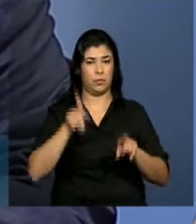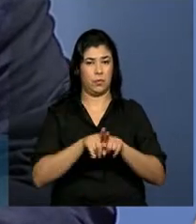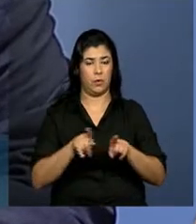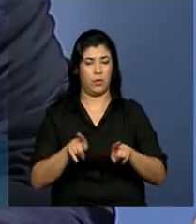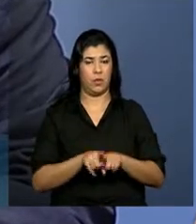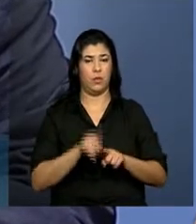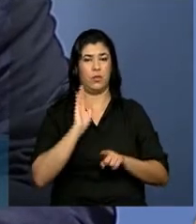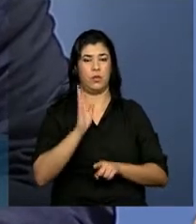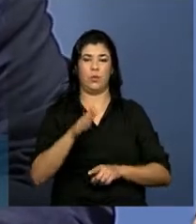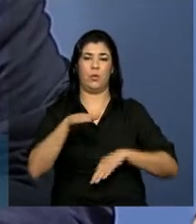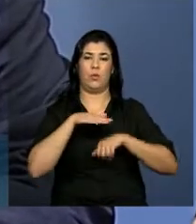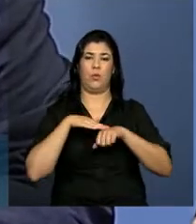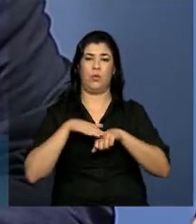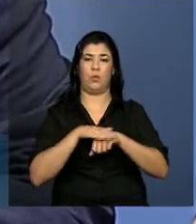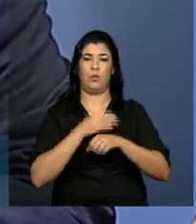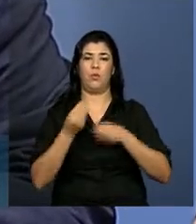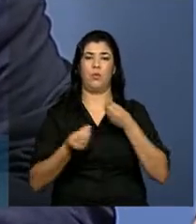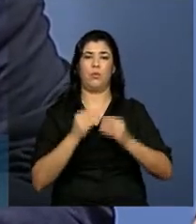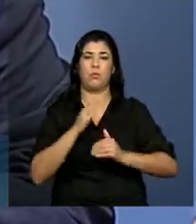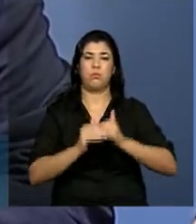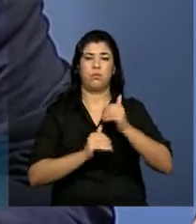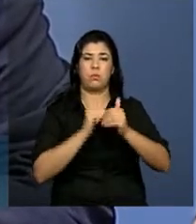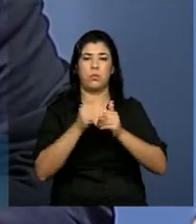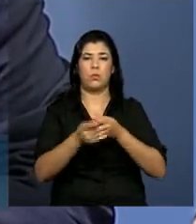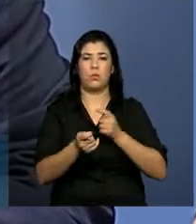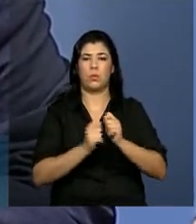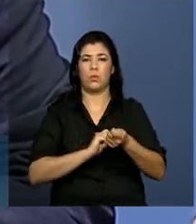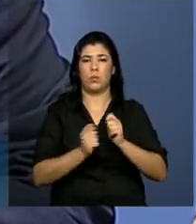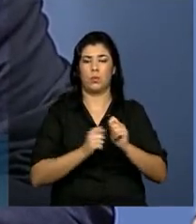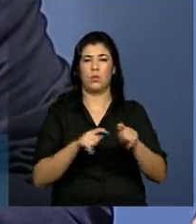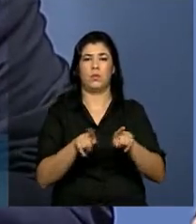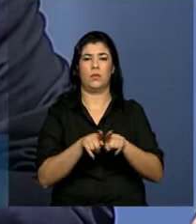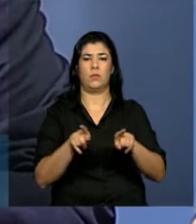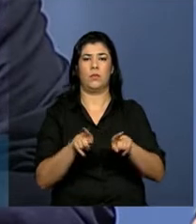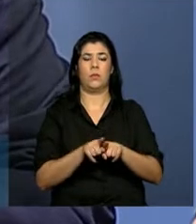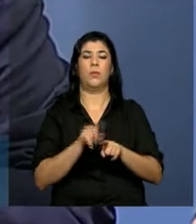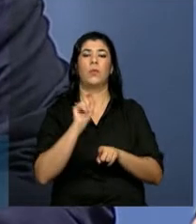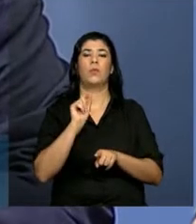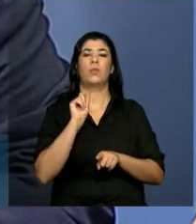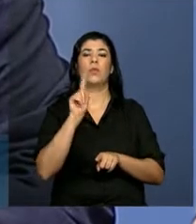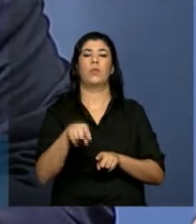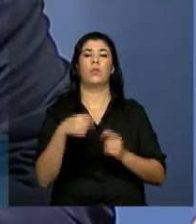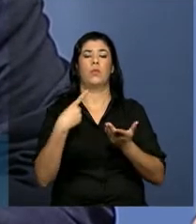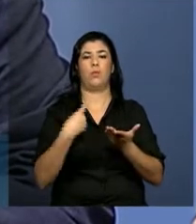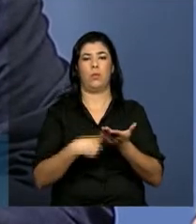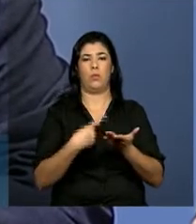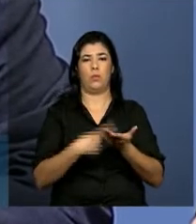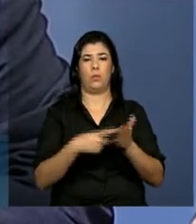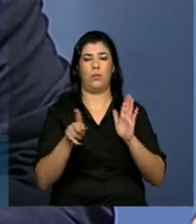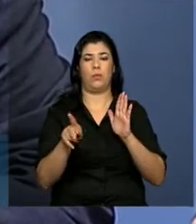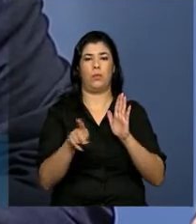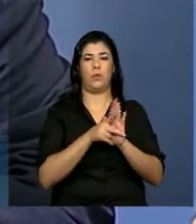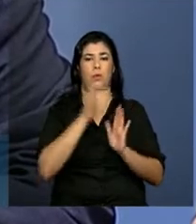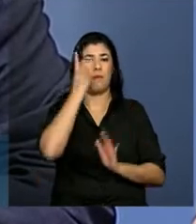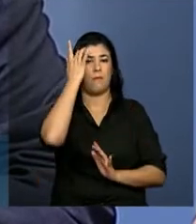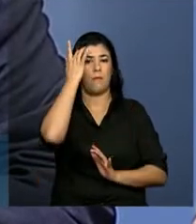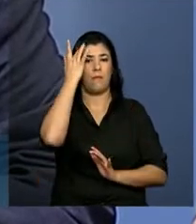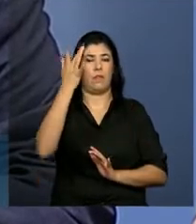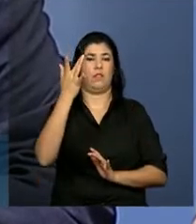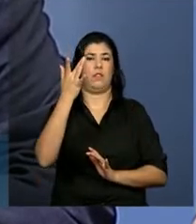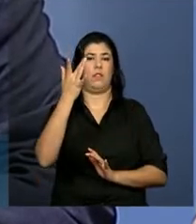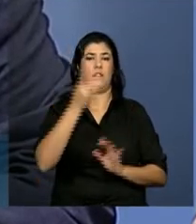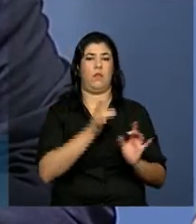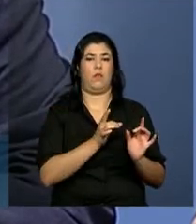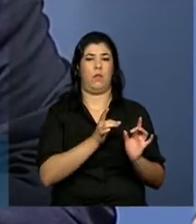sobre a evolução das negociações, sobre o acordo de facilitação de comércio